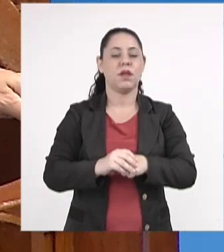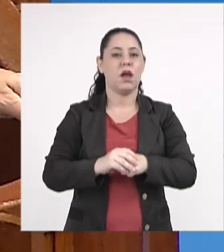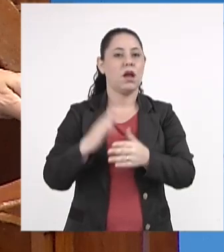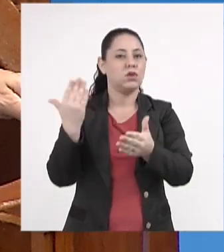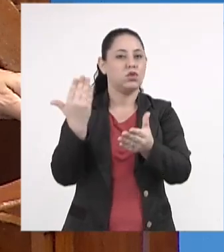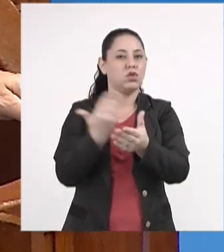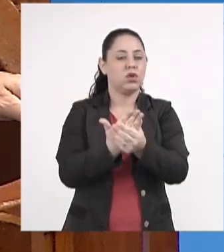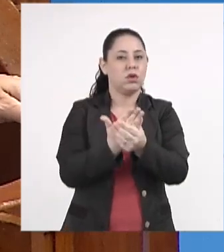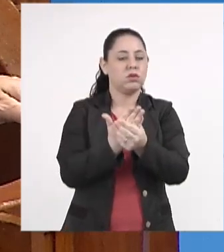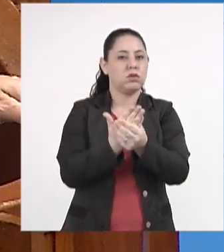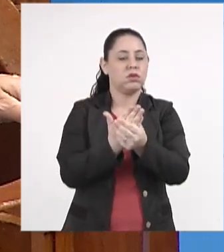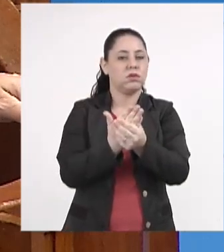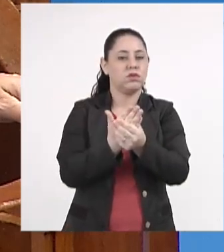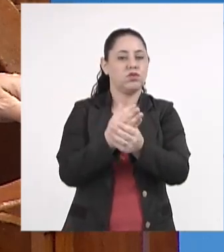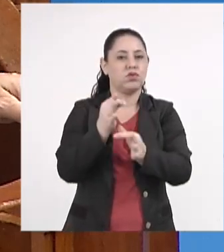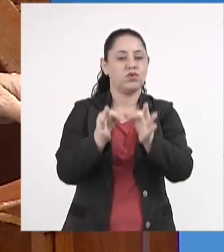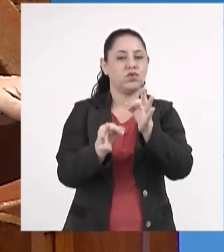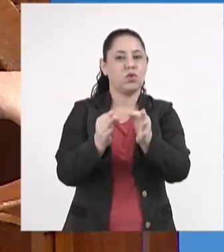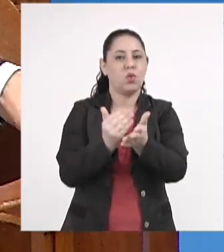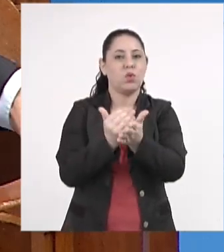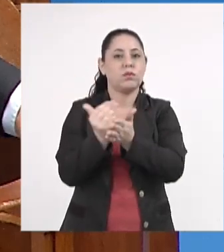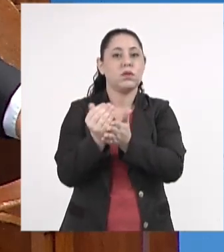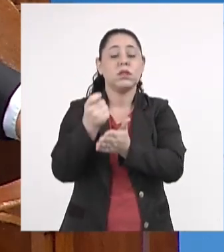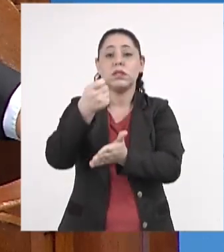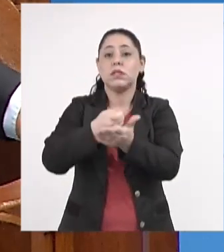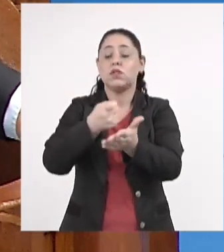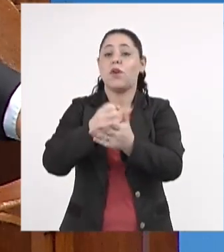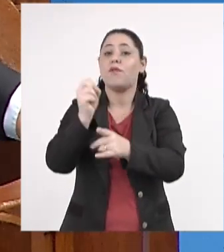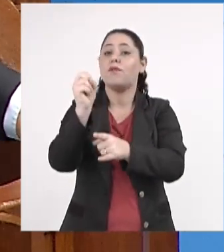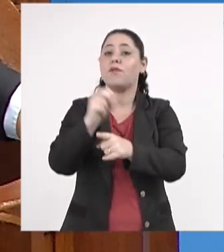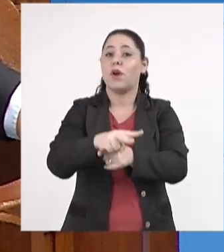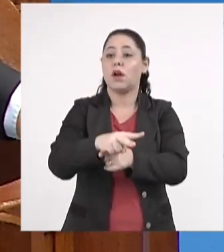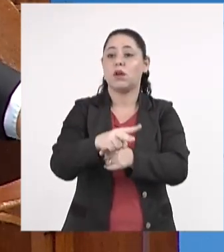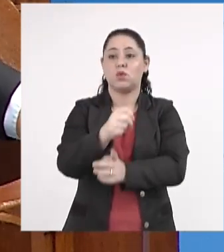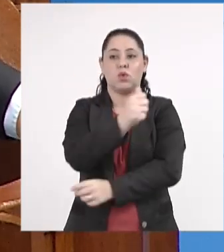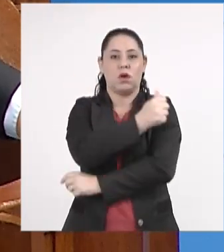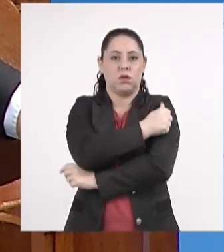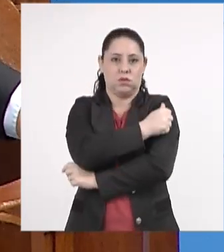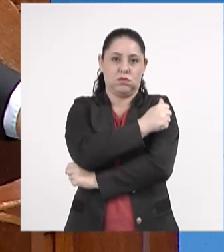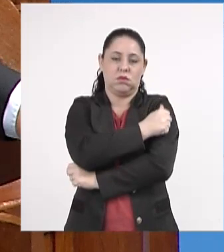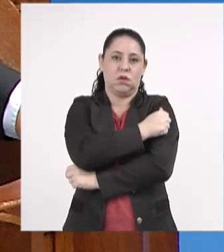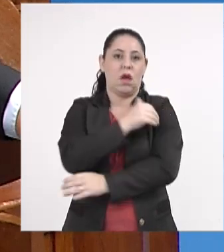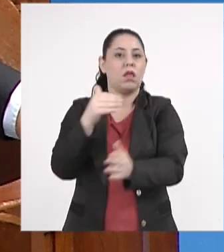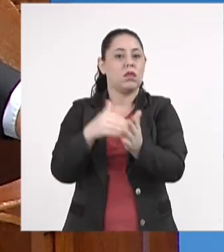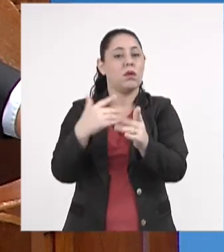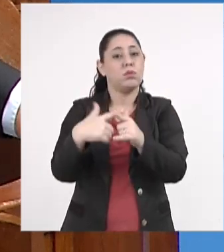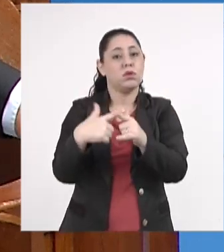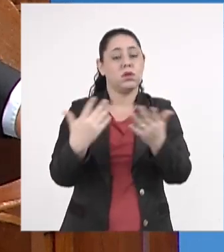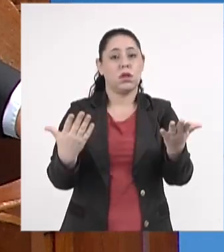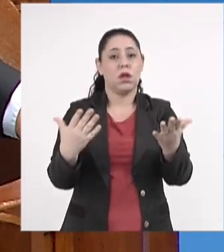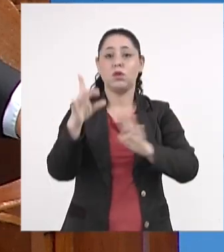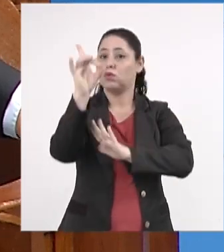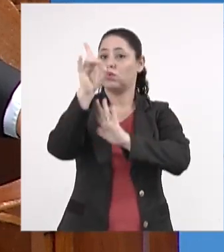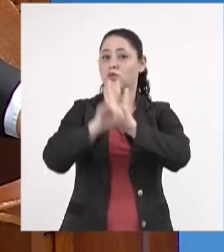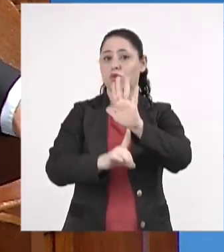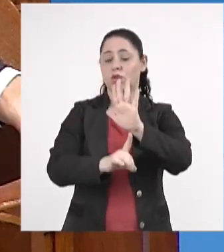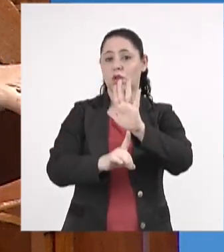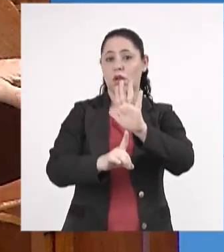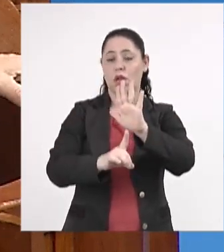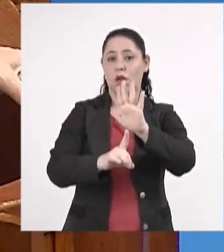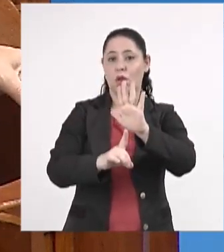entrar na justiça e exigir a vaga desses alunos, até porque é um direito